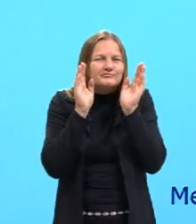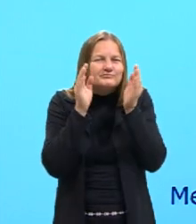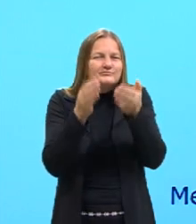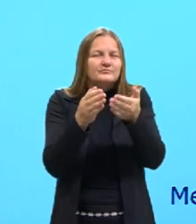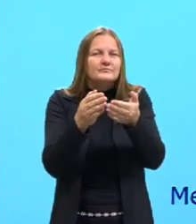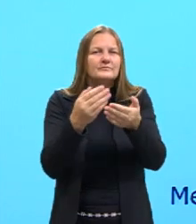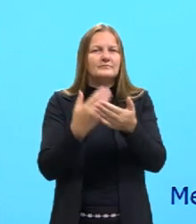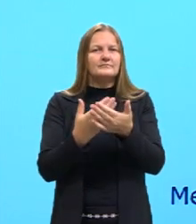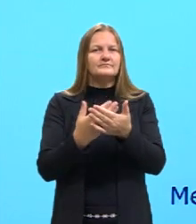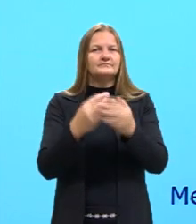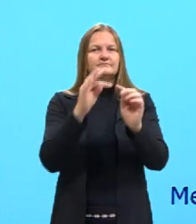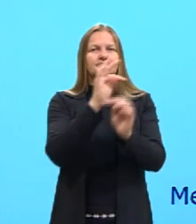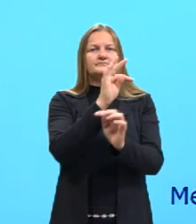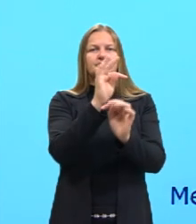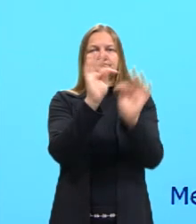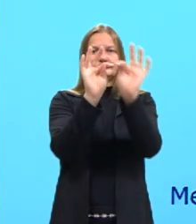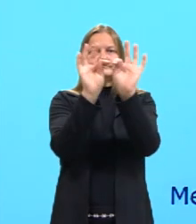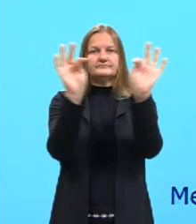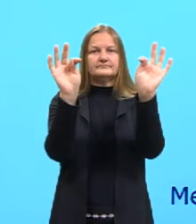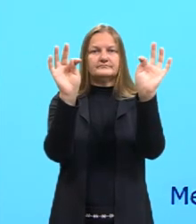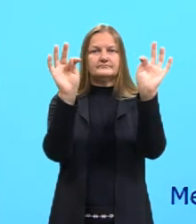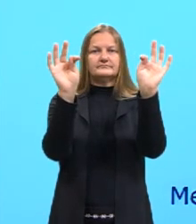playlist da TVC-DUC na TVE.